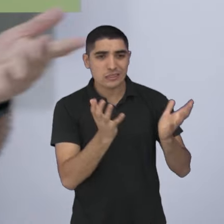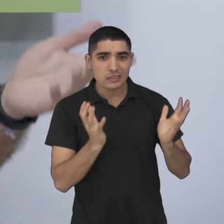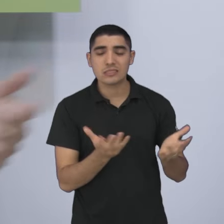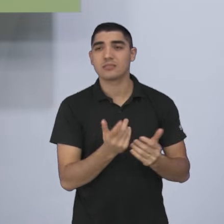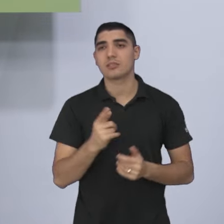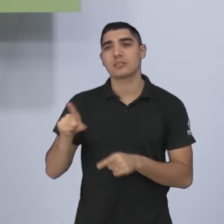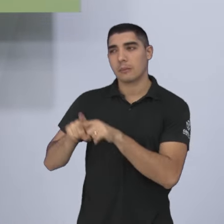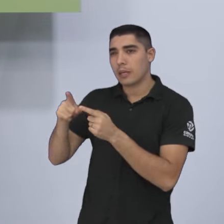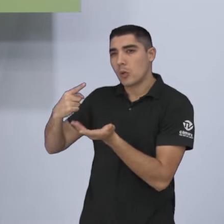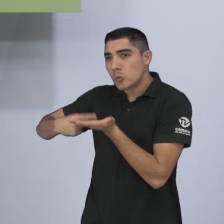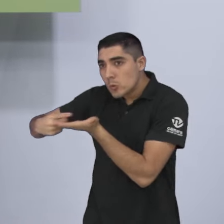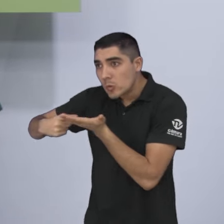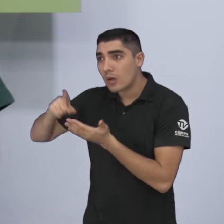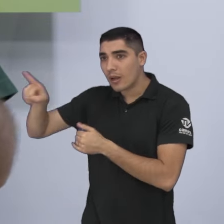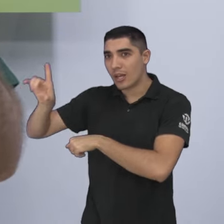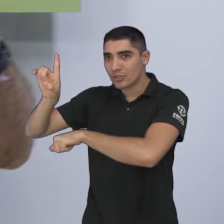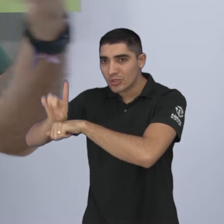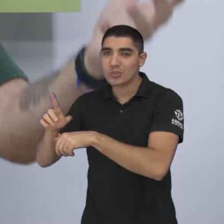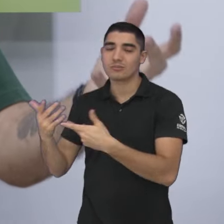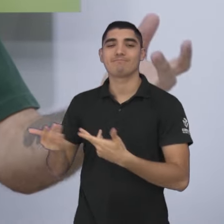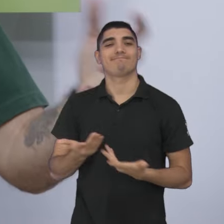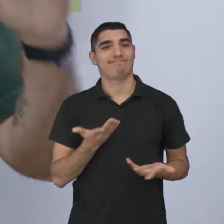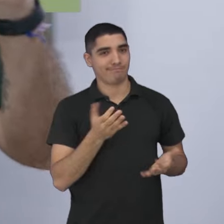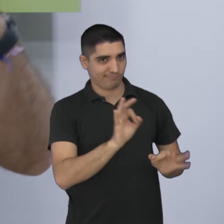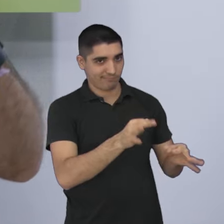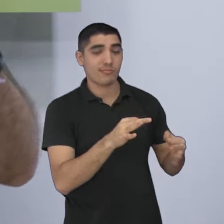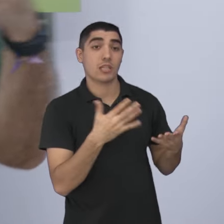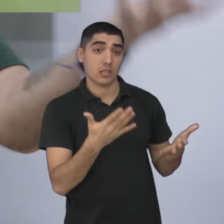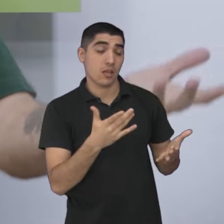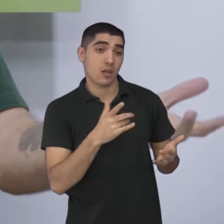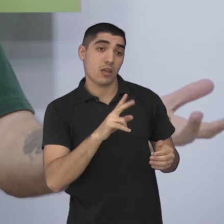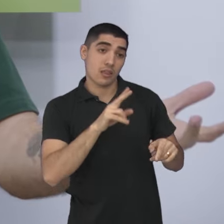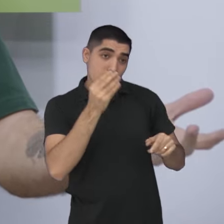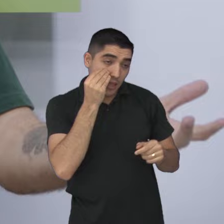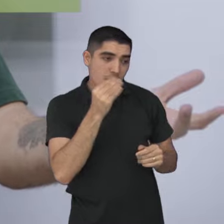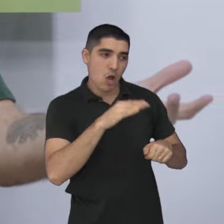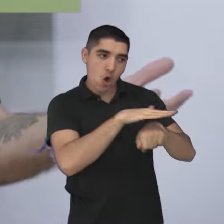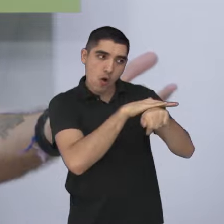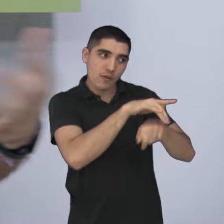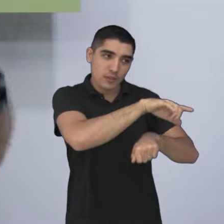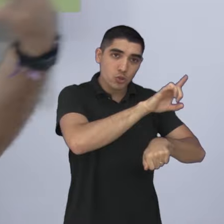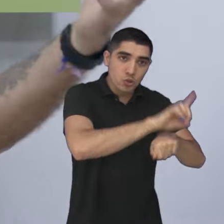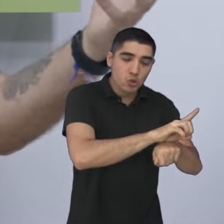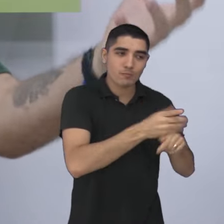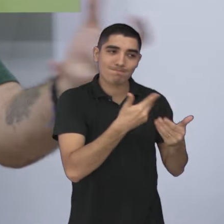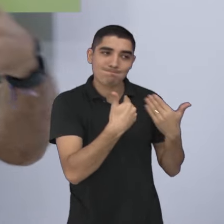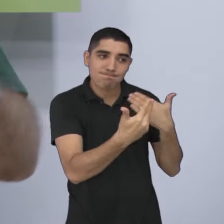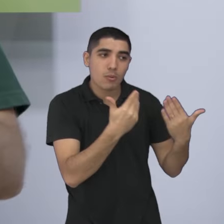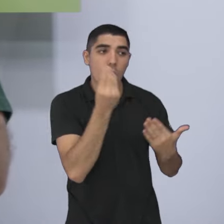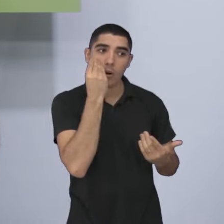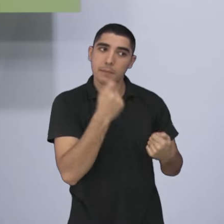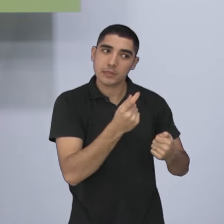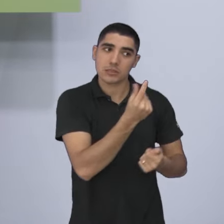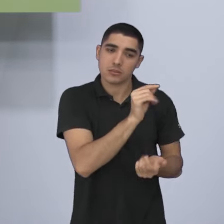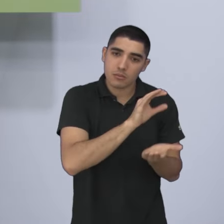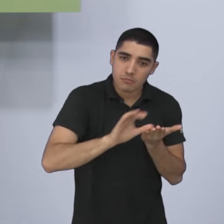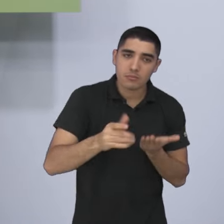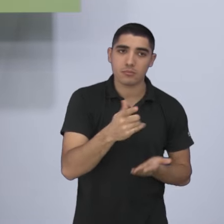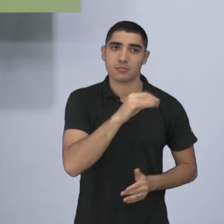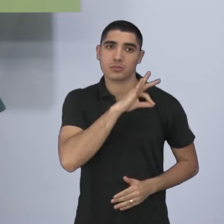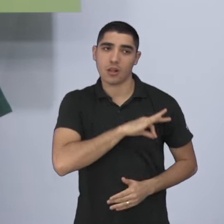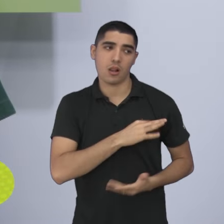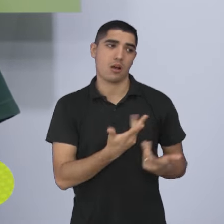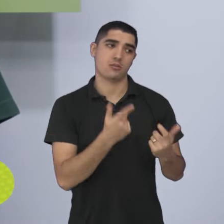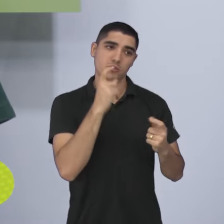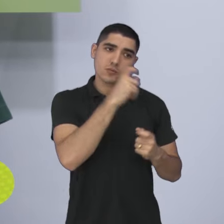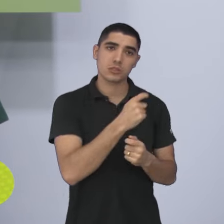diretoria lá, provavelmente. Negociando com a diretoria, exatamente. Então, assim, de um lado ele tinha a conversa com a diretoria, muito provavelmente, para tentar remediar